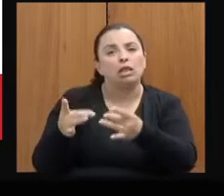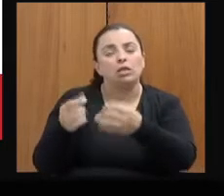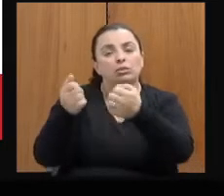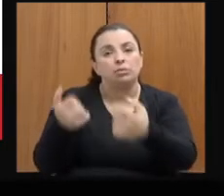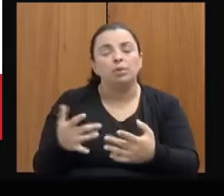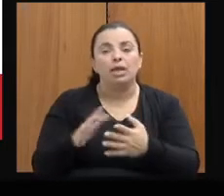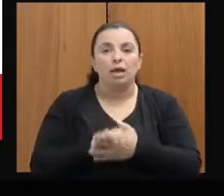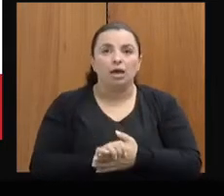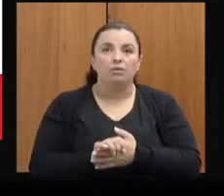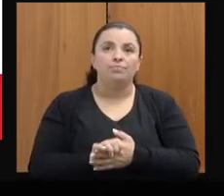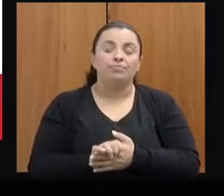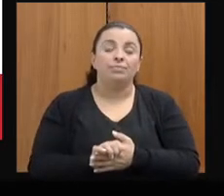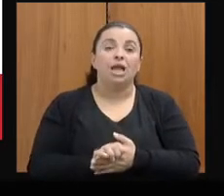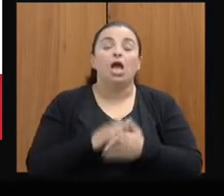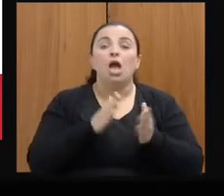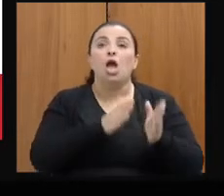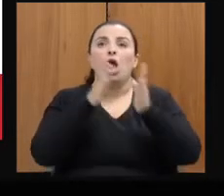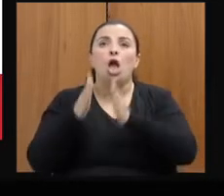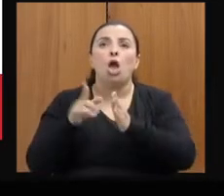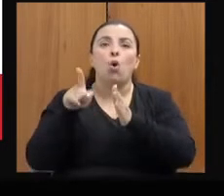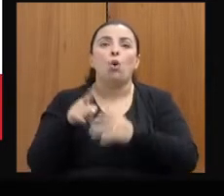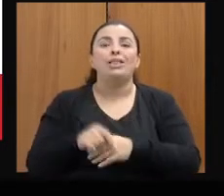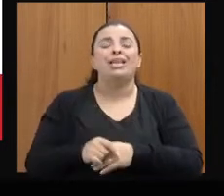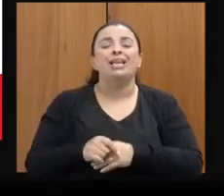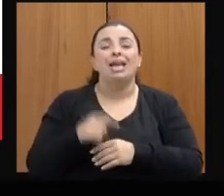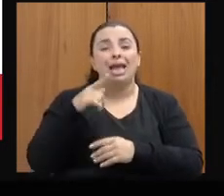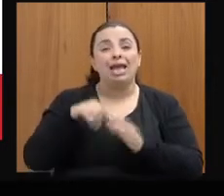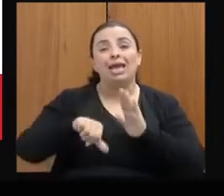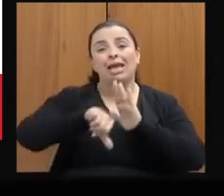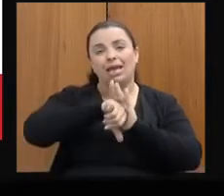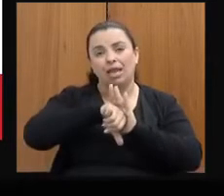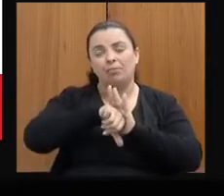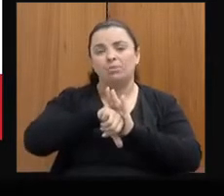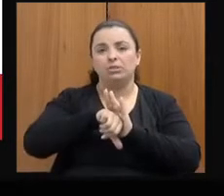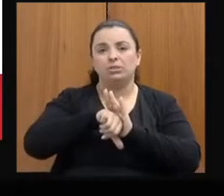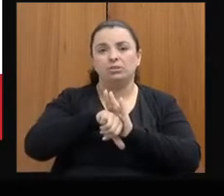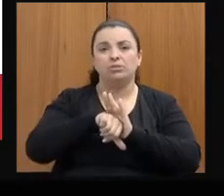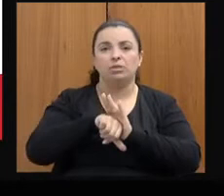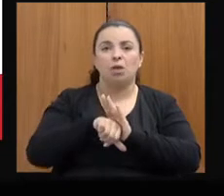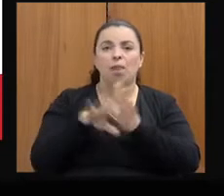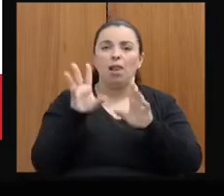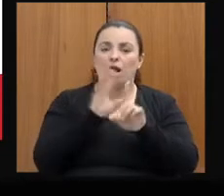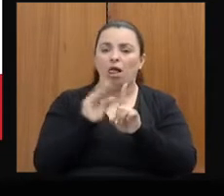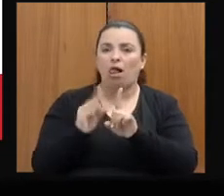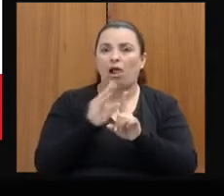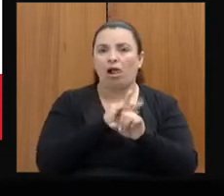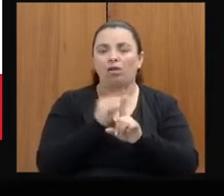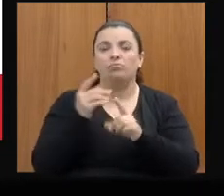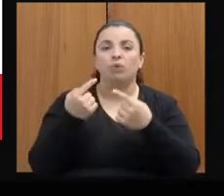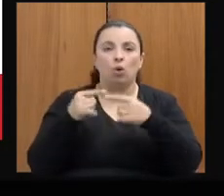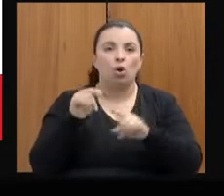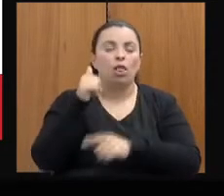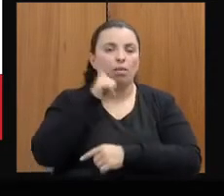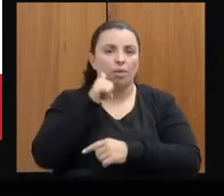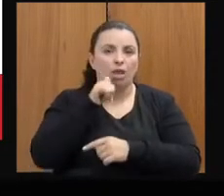divisão de crimes sexuais que eu separo em mulheres acima de 18 anos e a questão de crimes sexuais contra